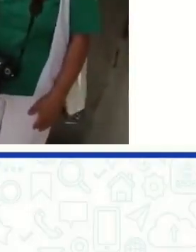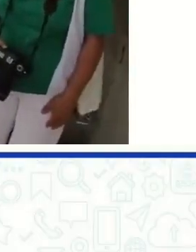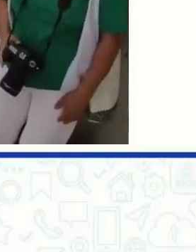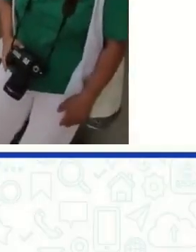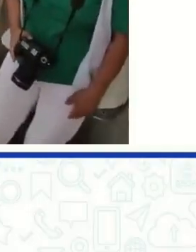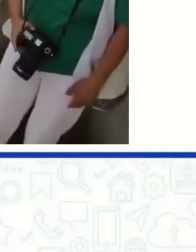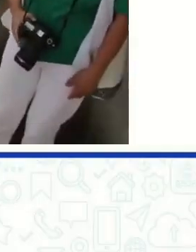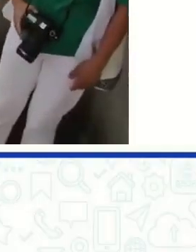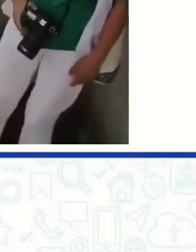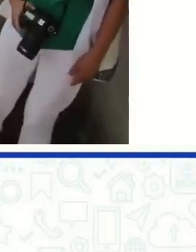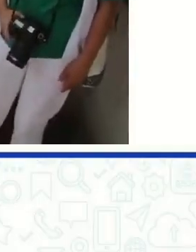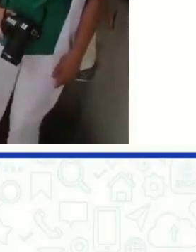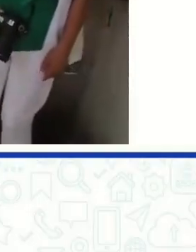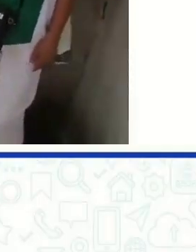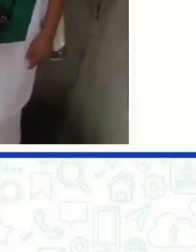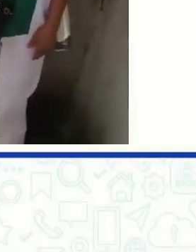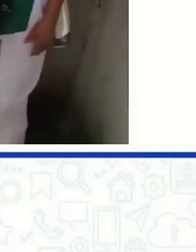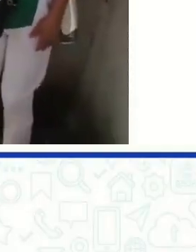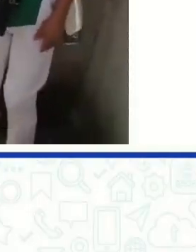E a vontade,